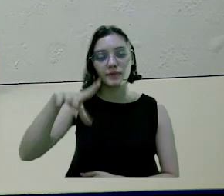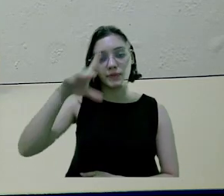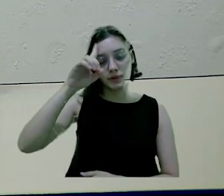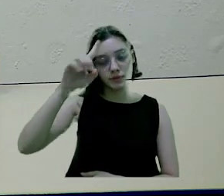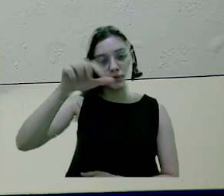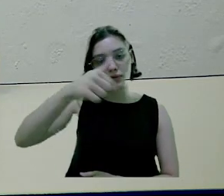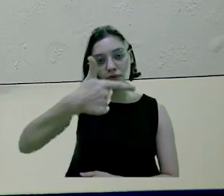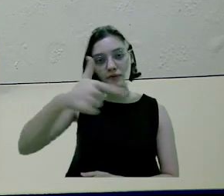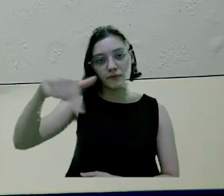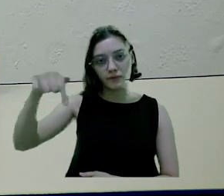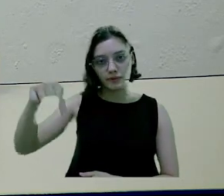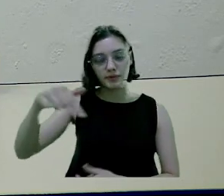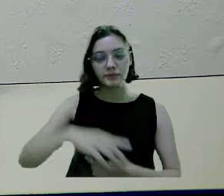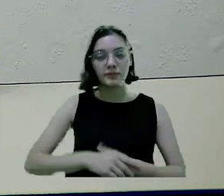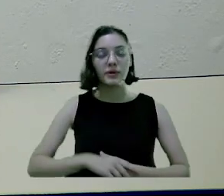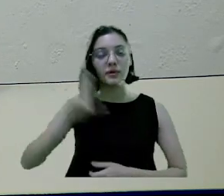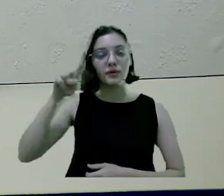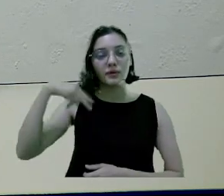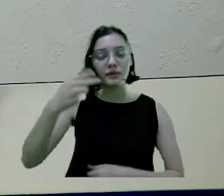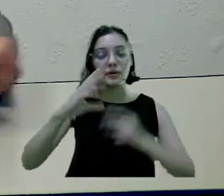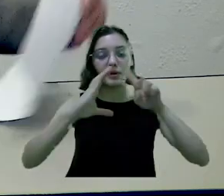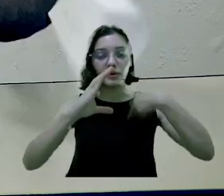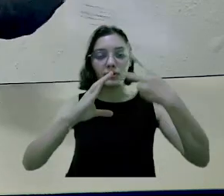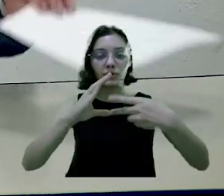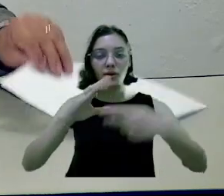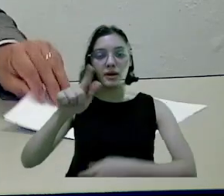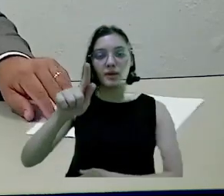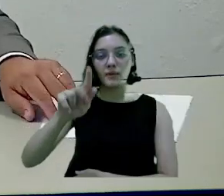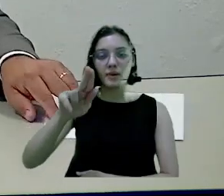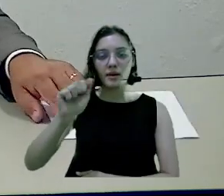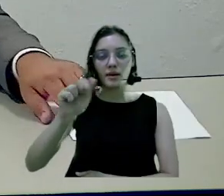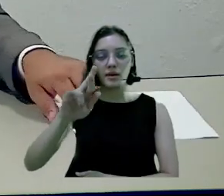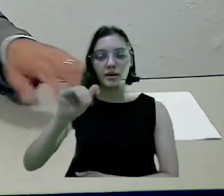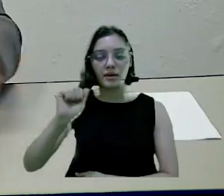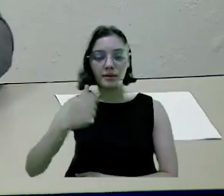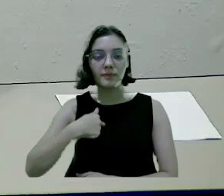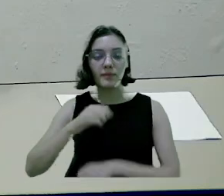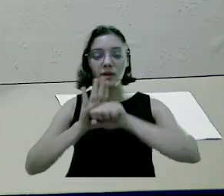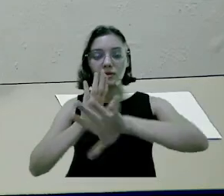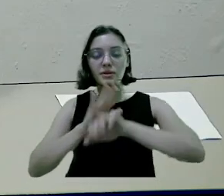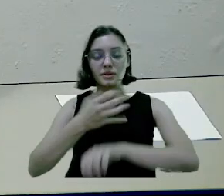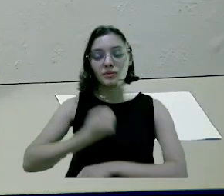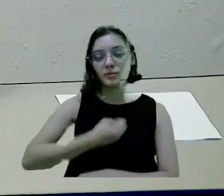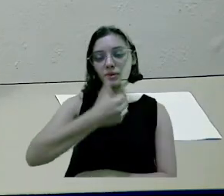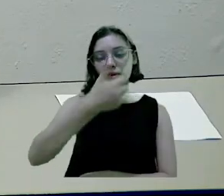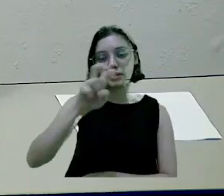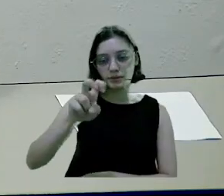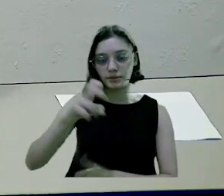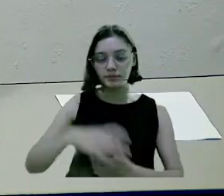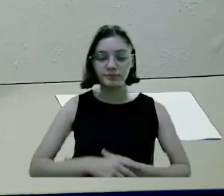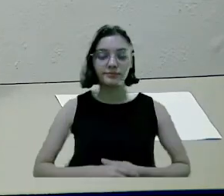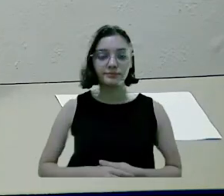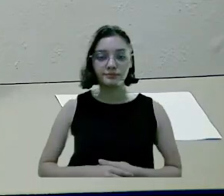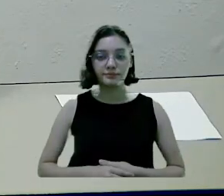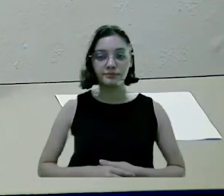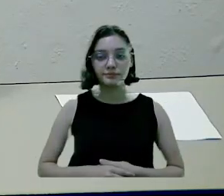27 de setembro de 2024. Cristina Aparecido Rodrigues, Vereador da Câmara Municipal de Guari. Indicação número 15.